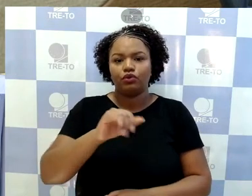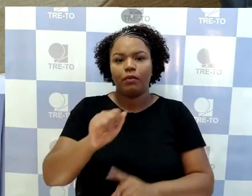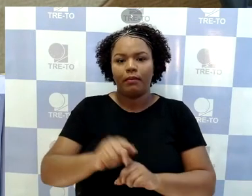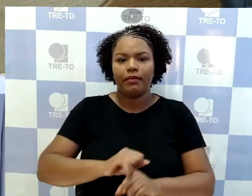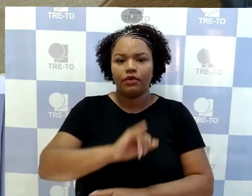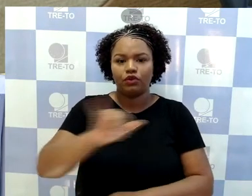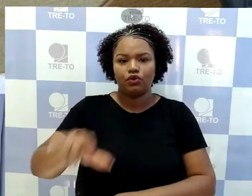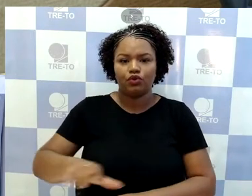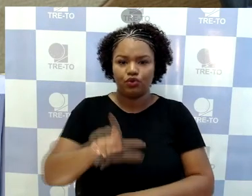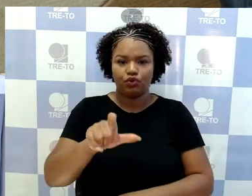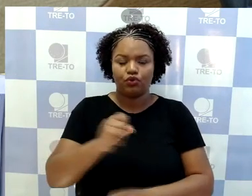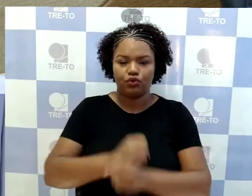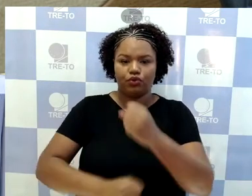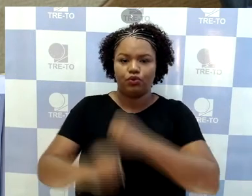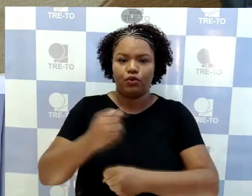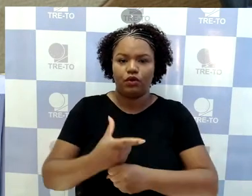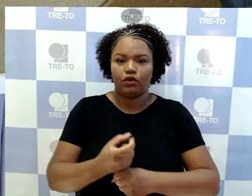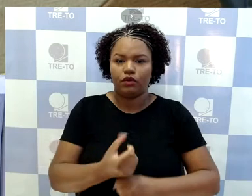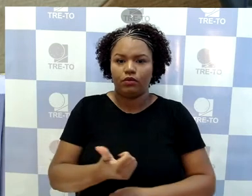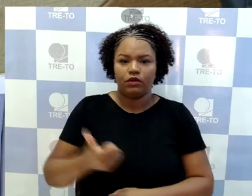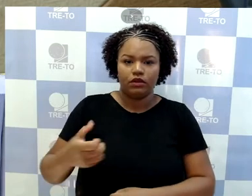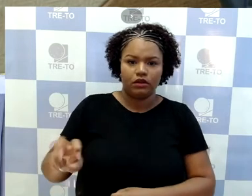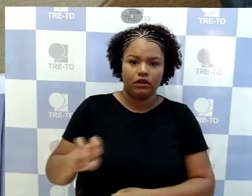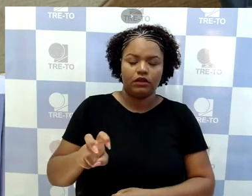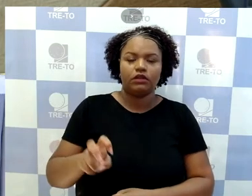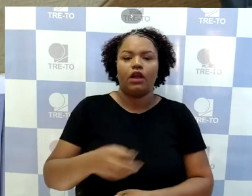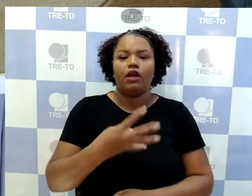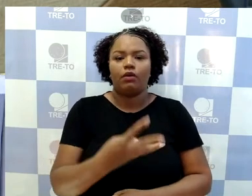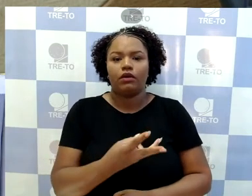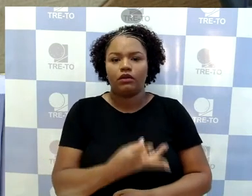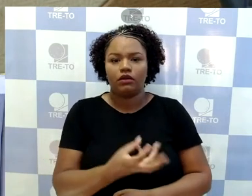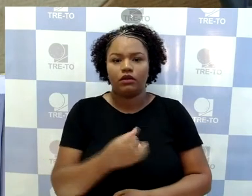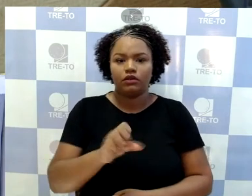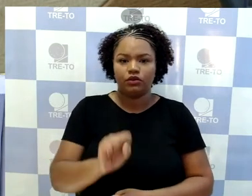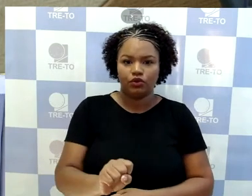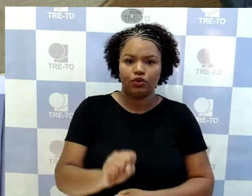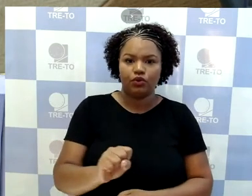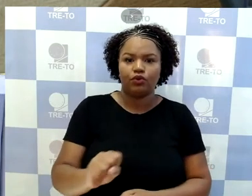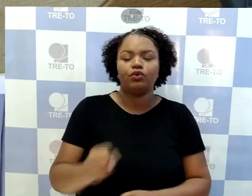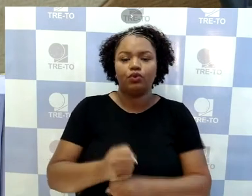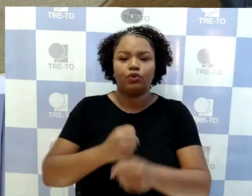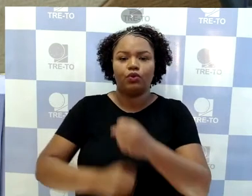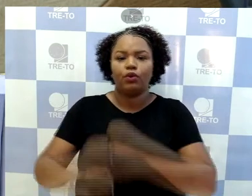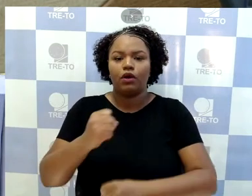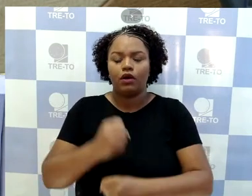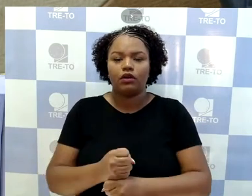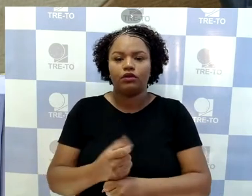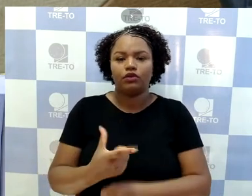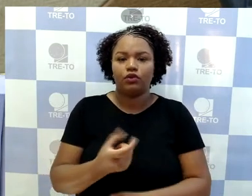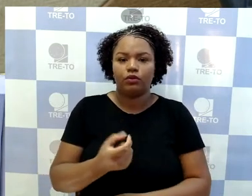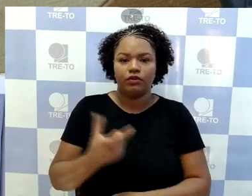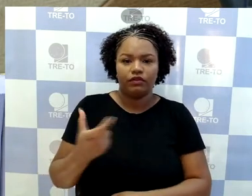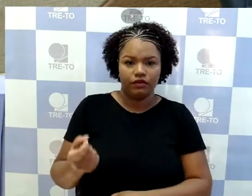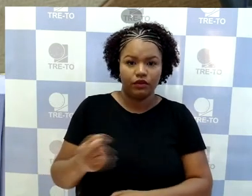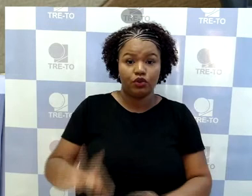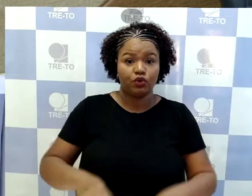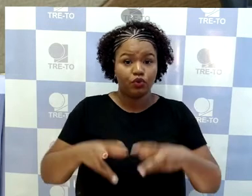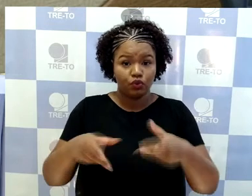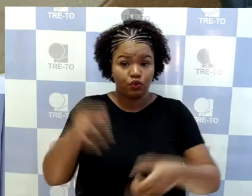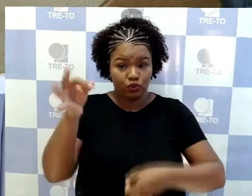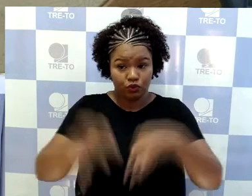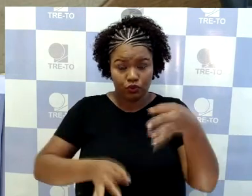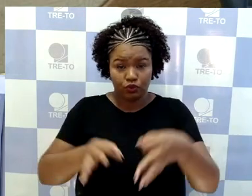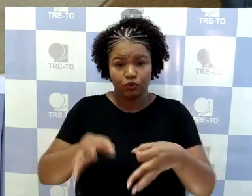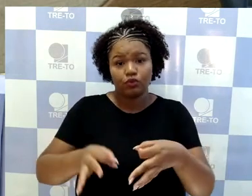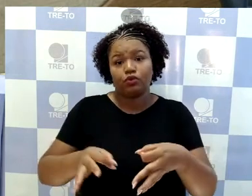31 de julho de 2020, 483 de 31 de julho de 2020, todas deste Tribunal nos termos do voto do